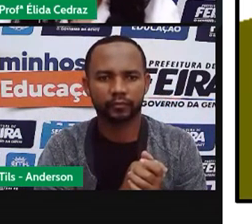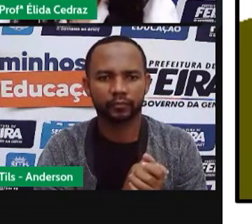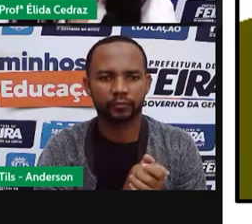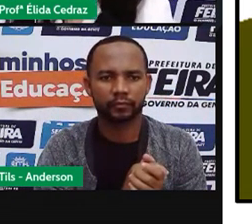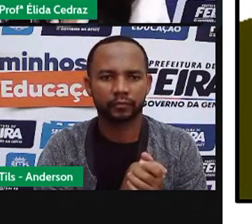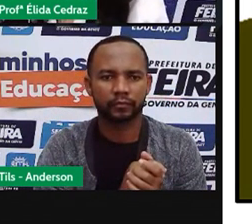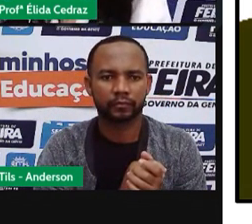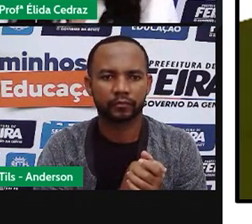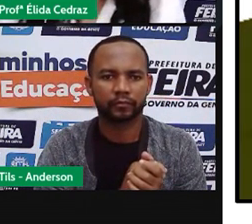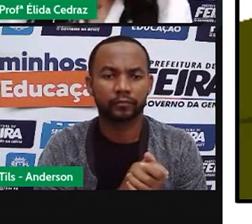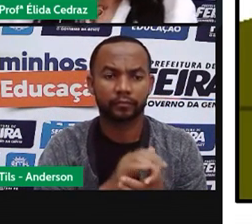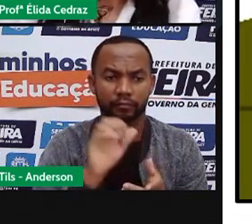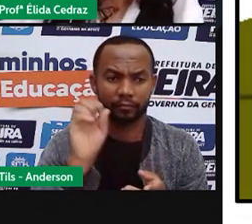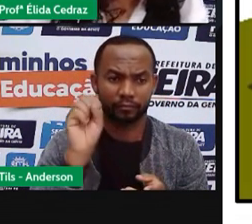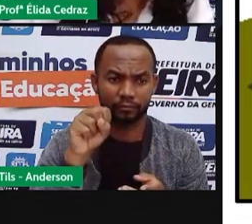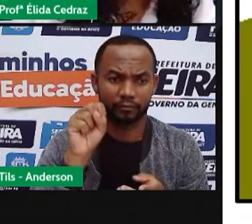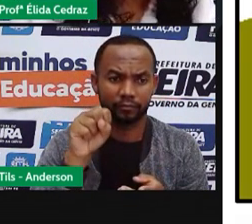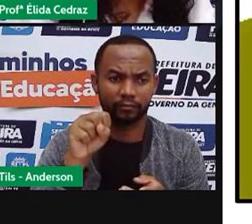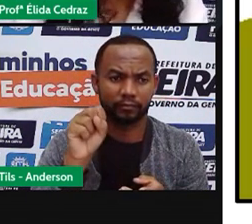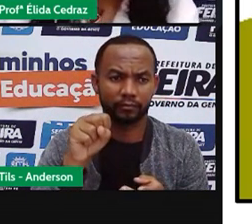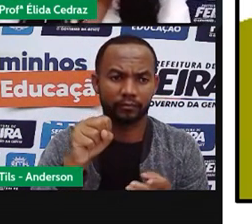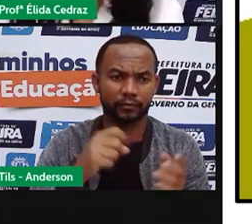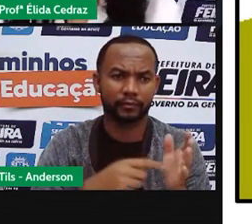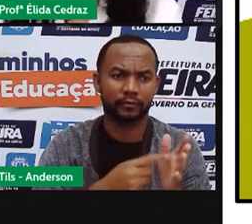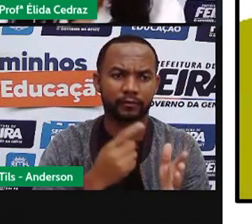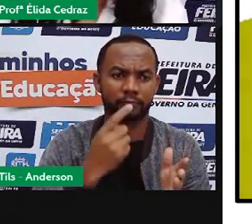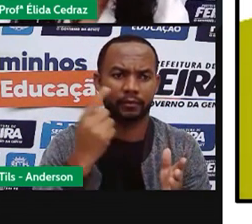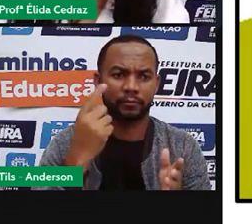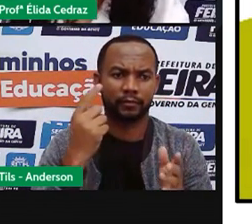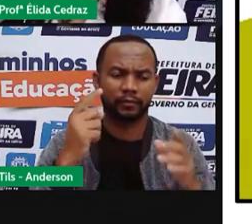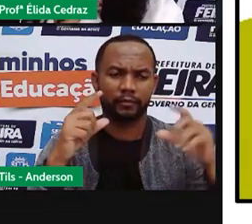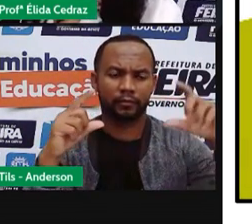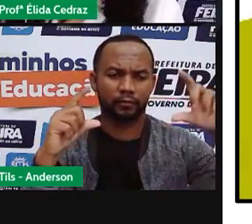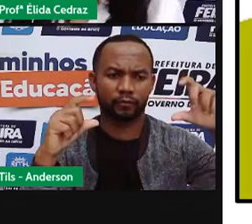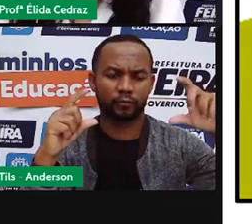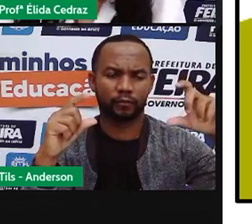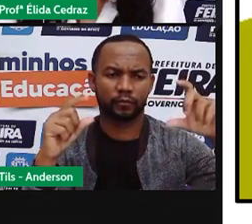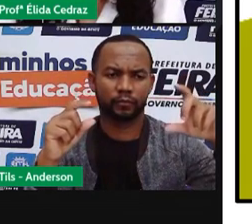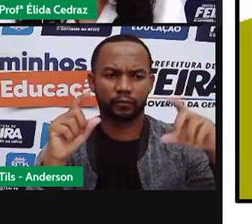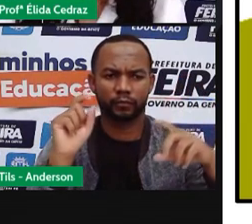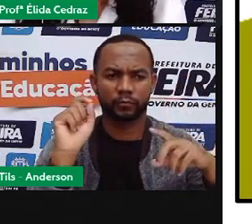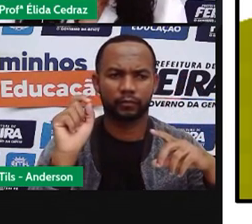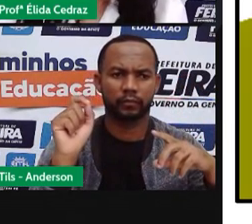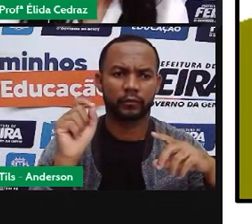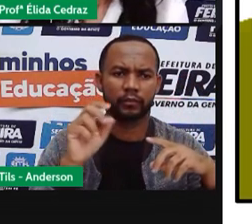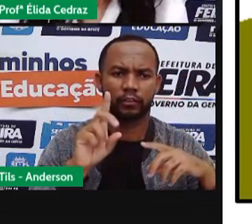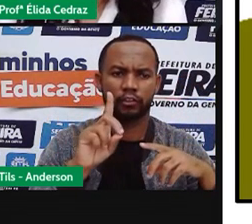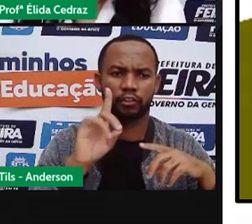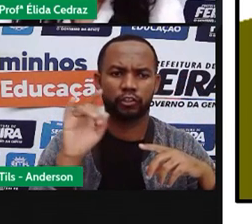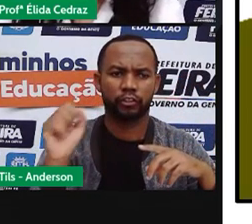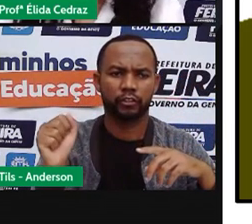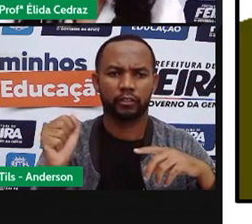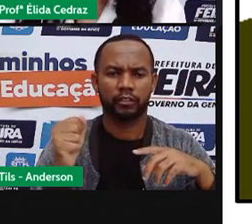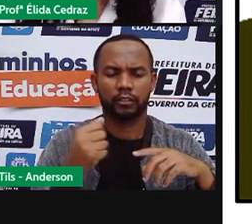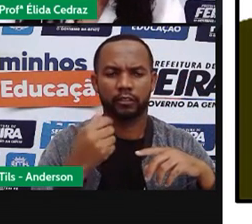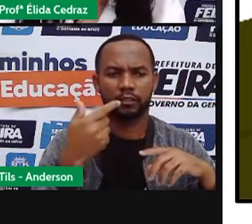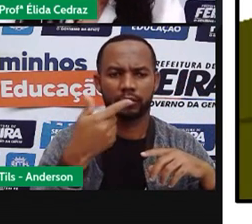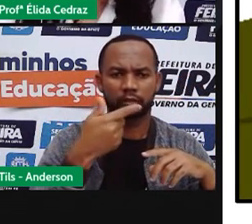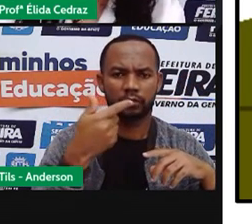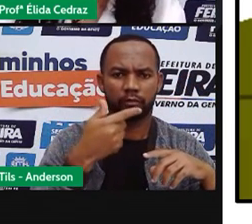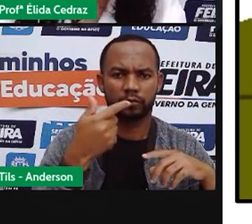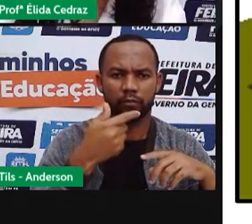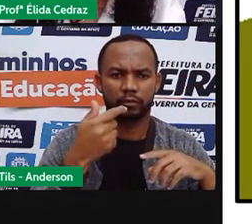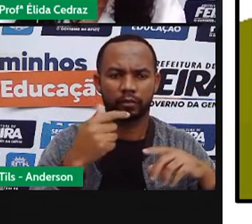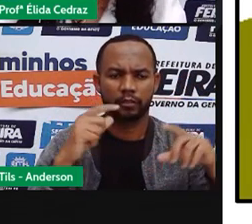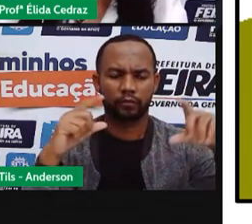Isso. A primeira imagem é dia. A segunda imagem